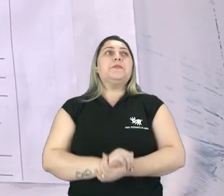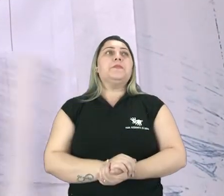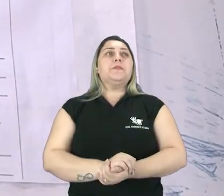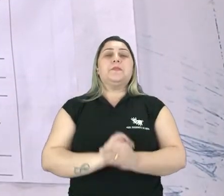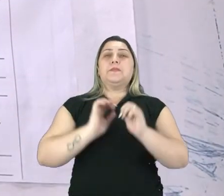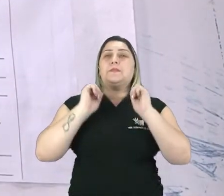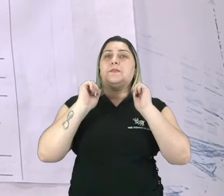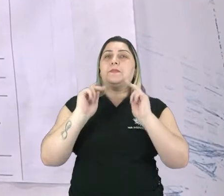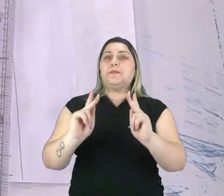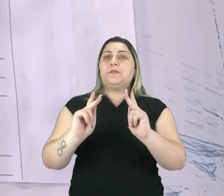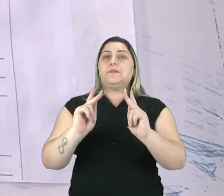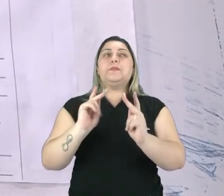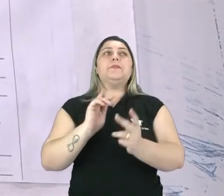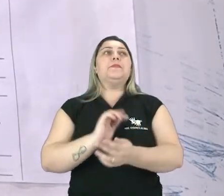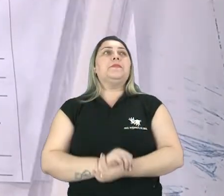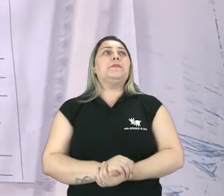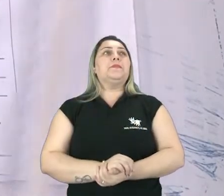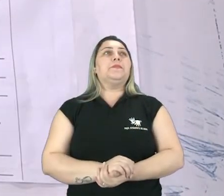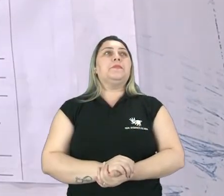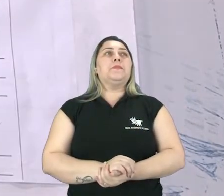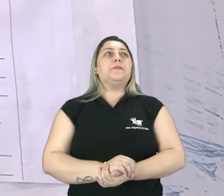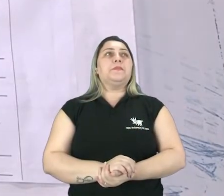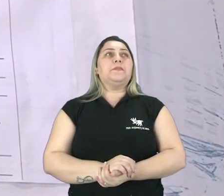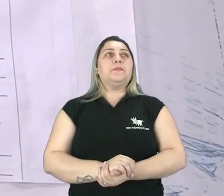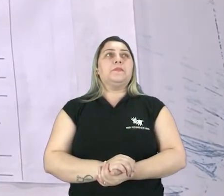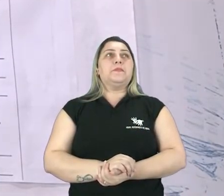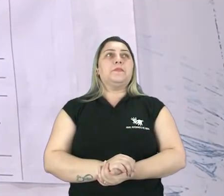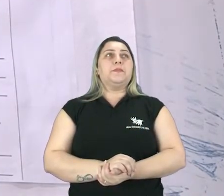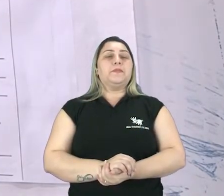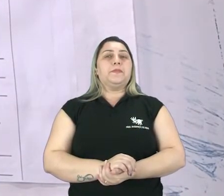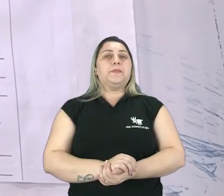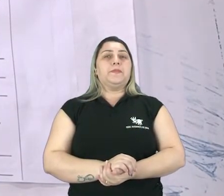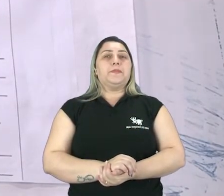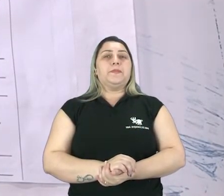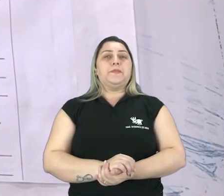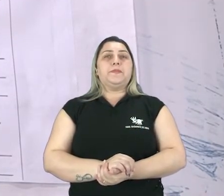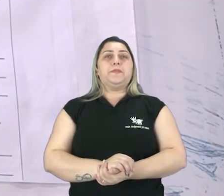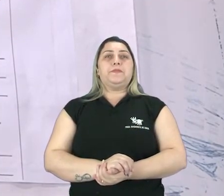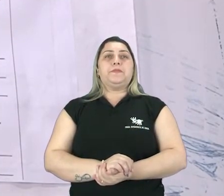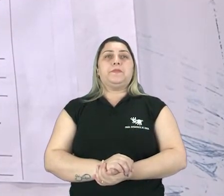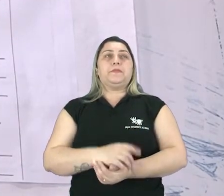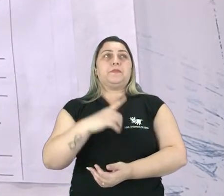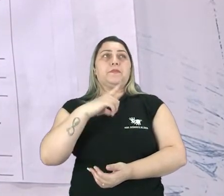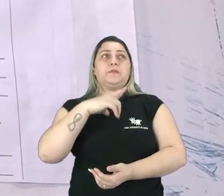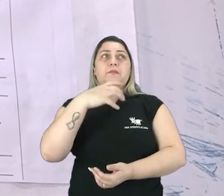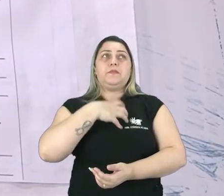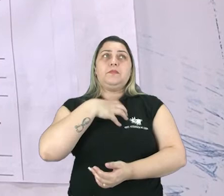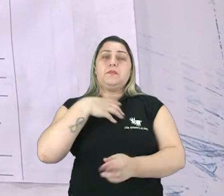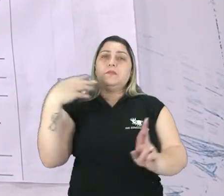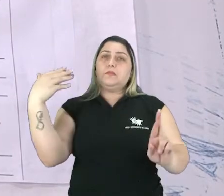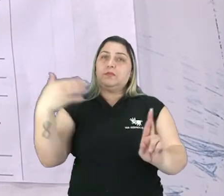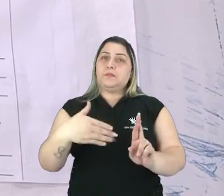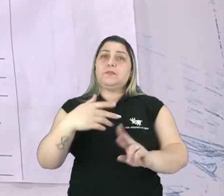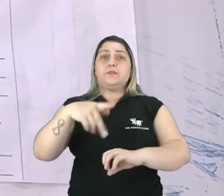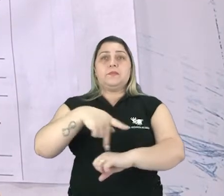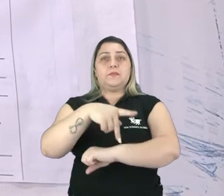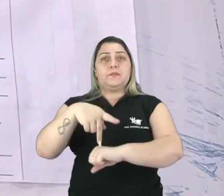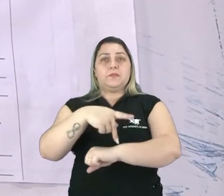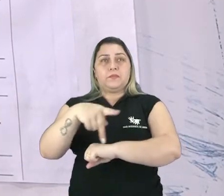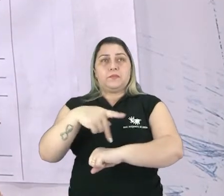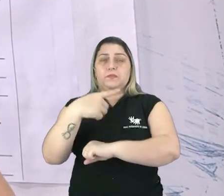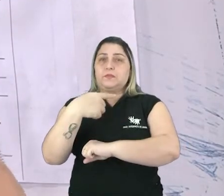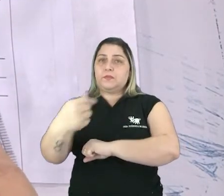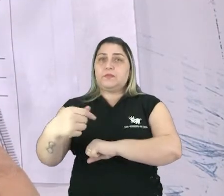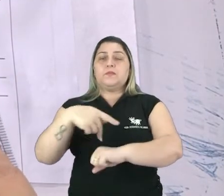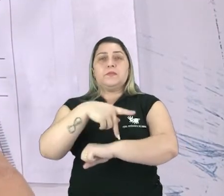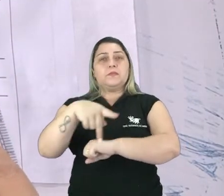Ok. Quando eu saio de um lugar. Em direção a outro. E é interessante. A maneira como ele se refere aqui ó. Do país. Sai do